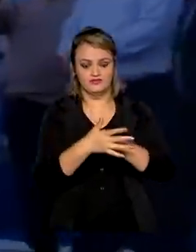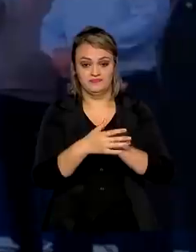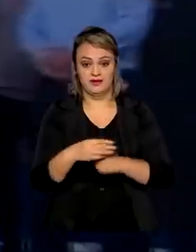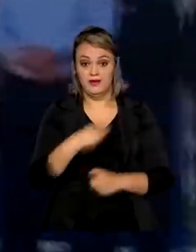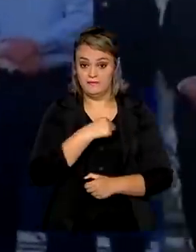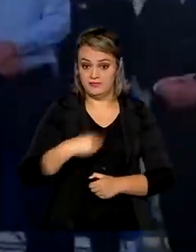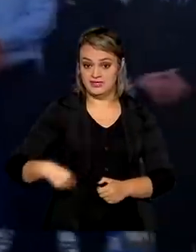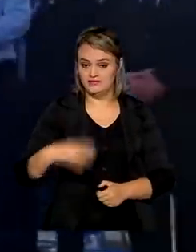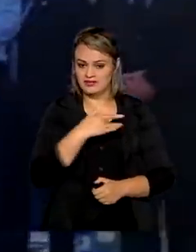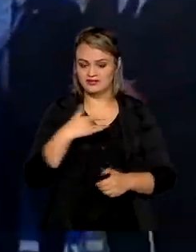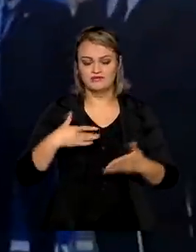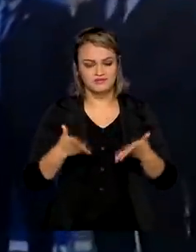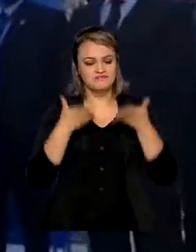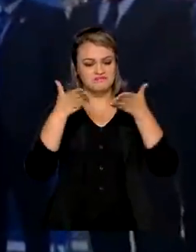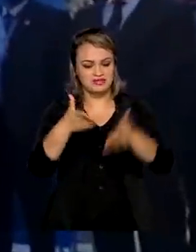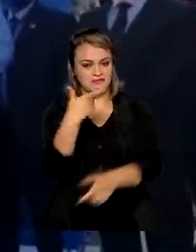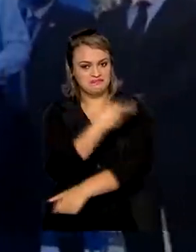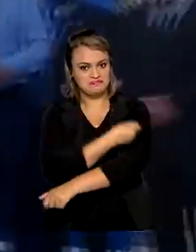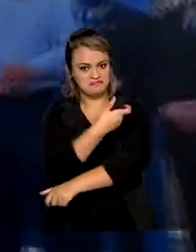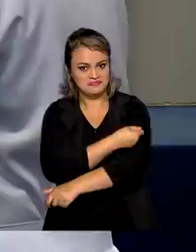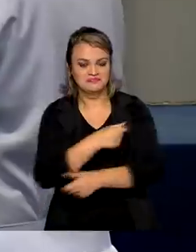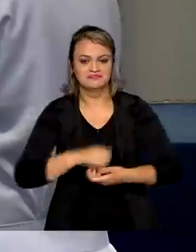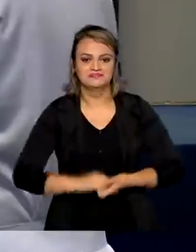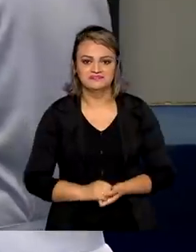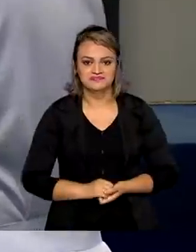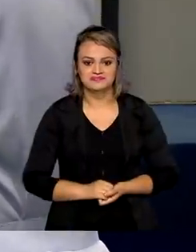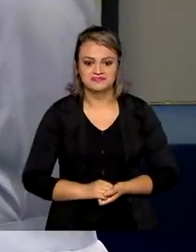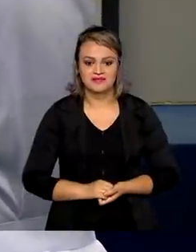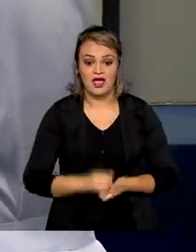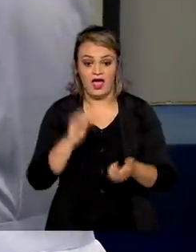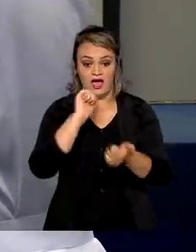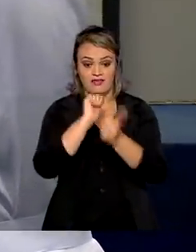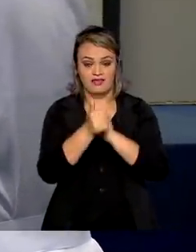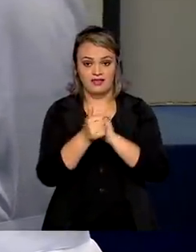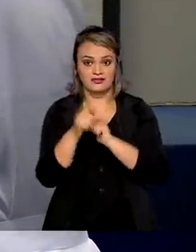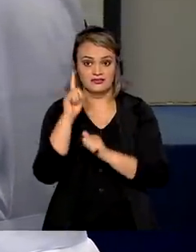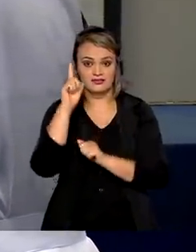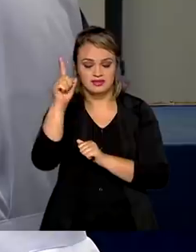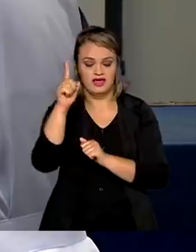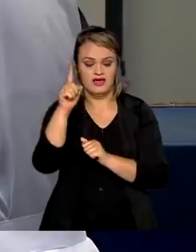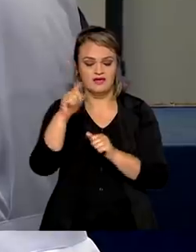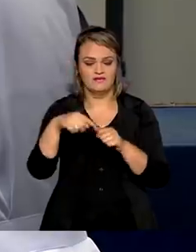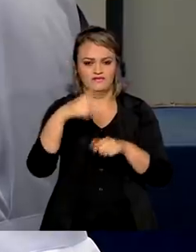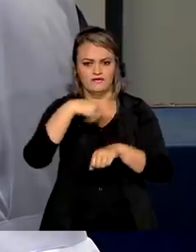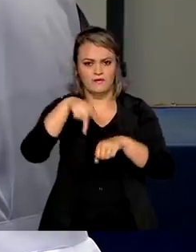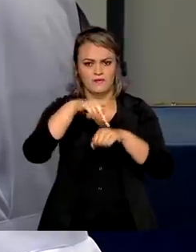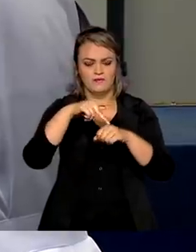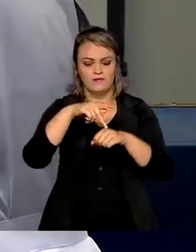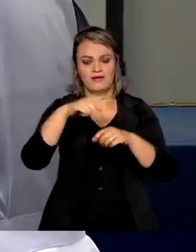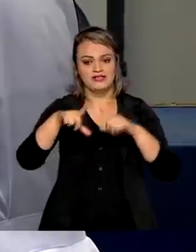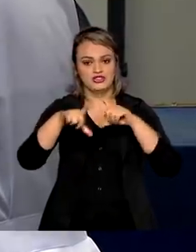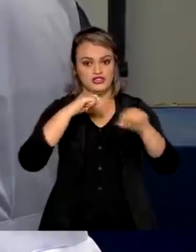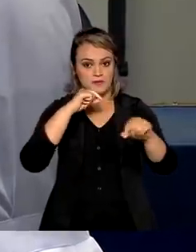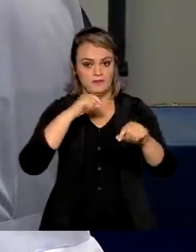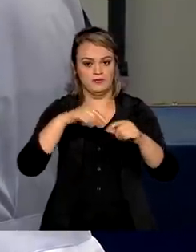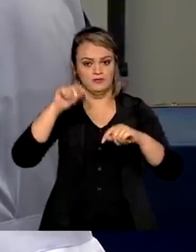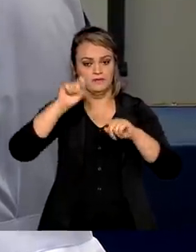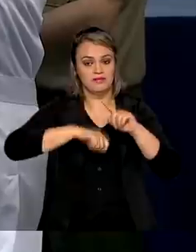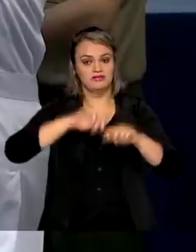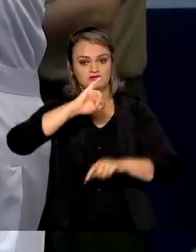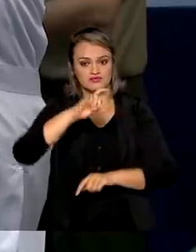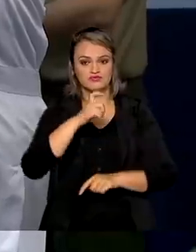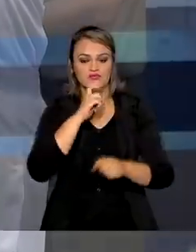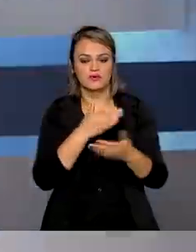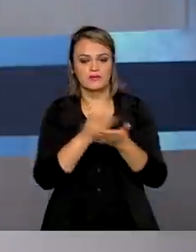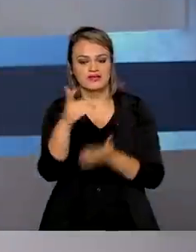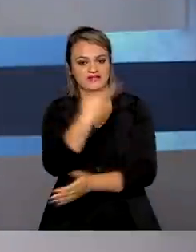Marcelo Queiroga participou da imunização. Atletas que vão disputar os Jogos Olímpicos de Tóquio em julho começam a